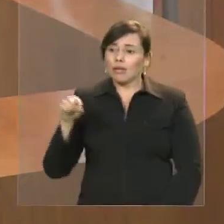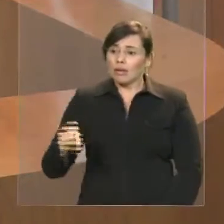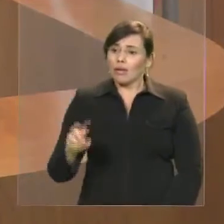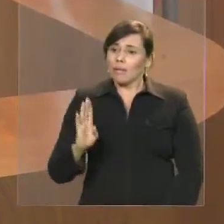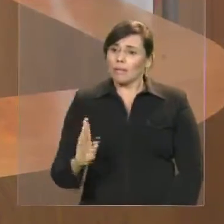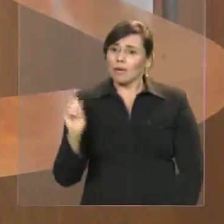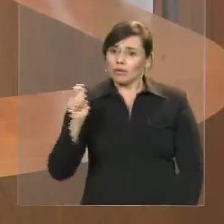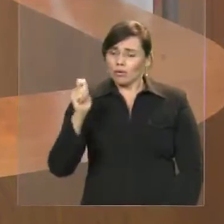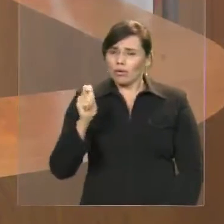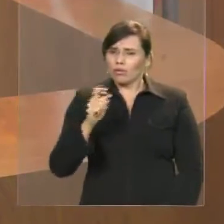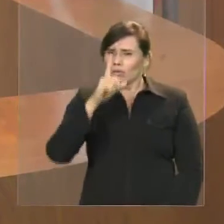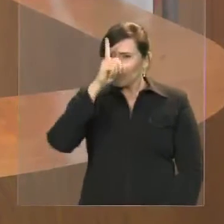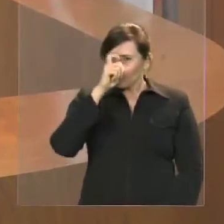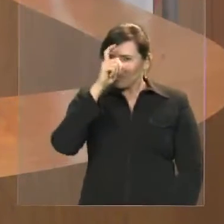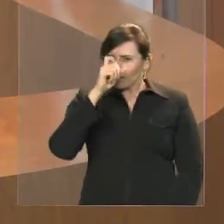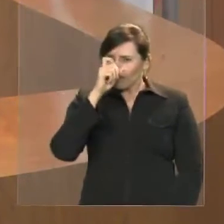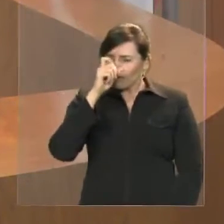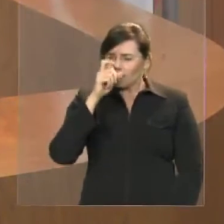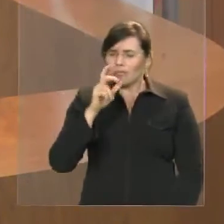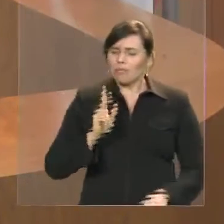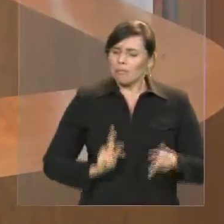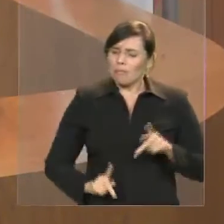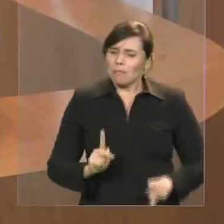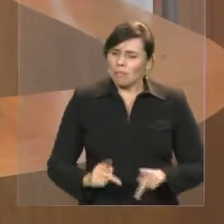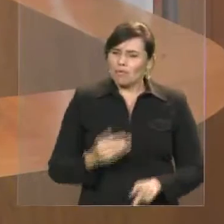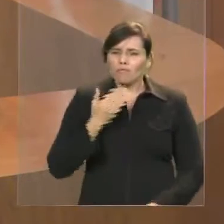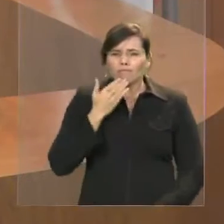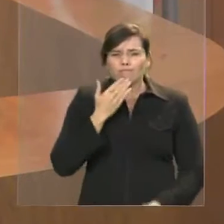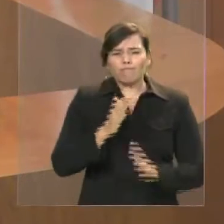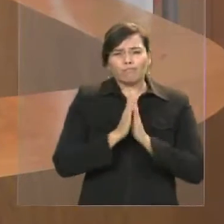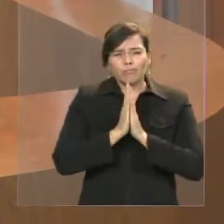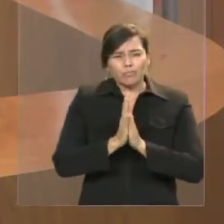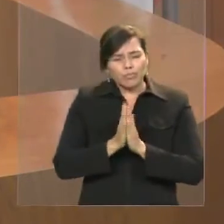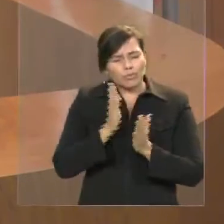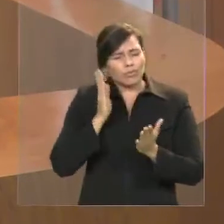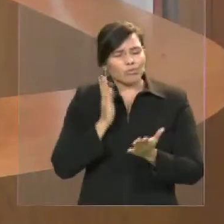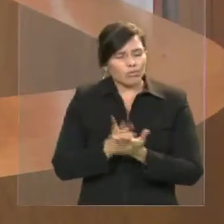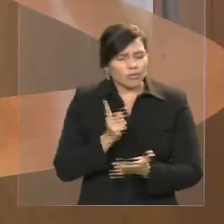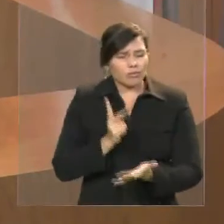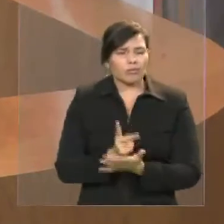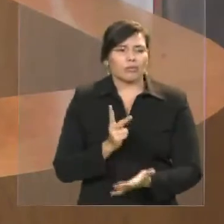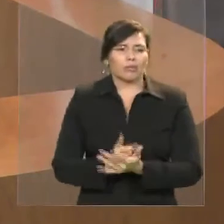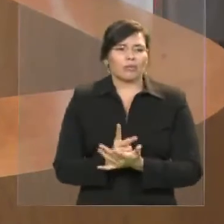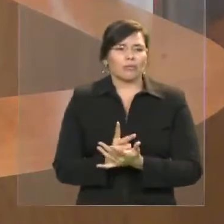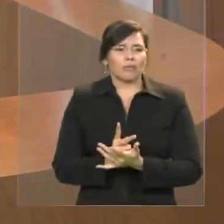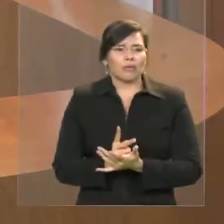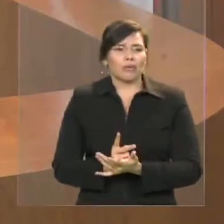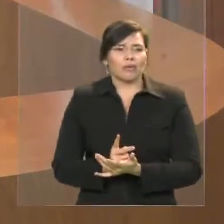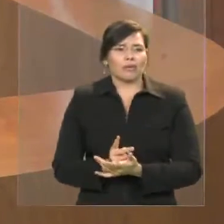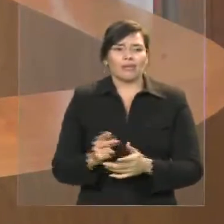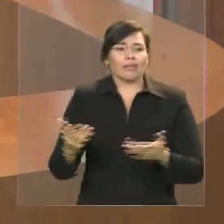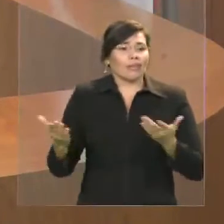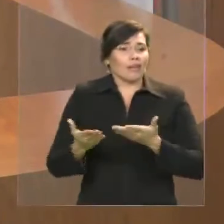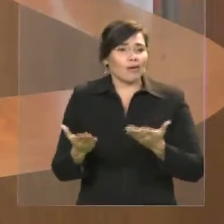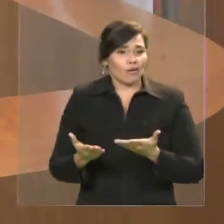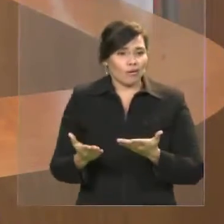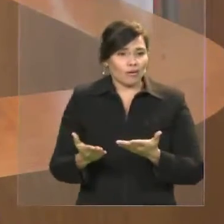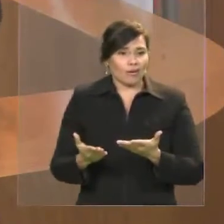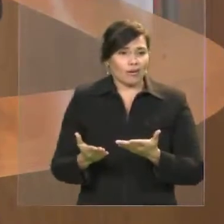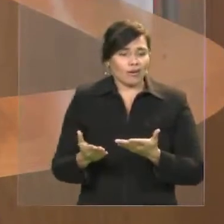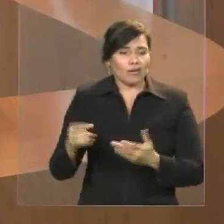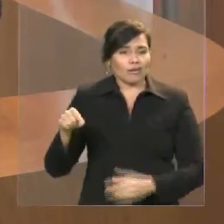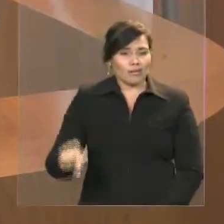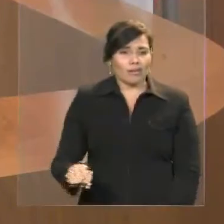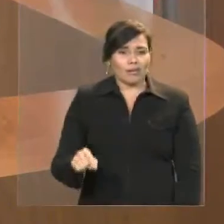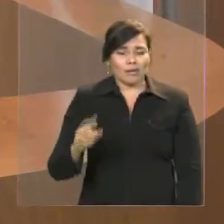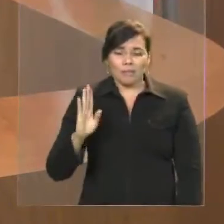uma reivindicação antiga da população. Aliás, hospital esse, construído com recursos que